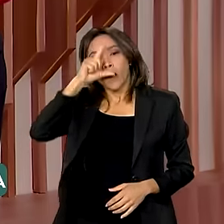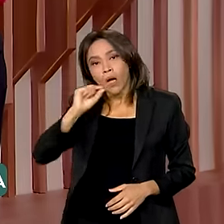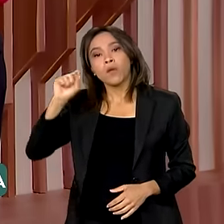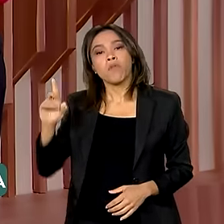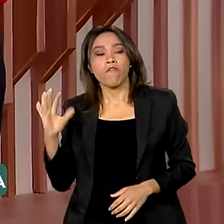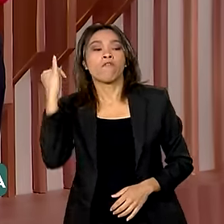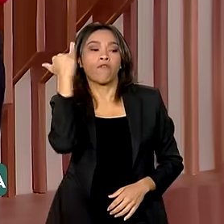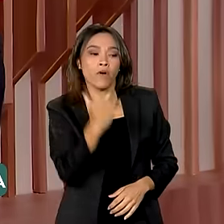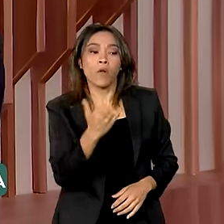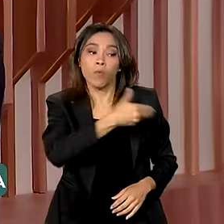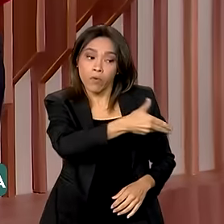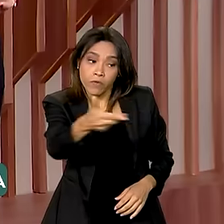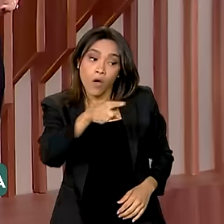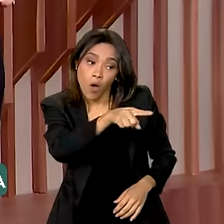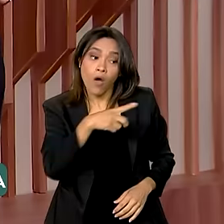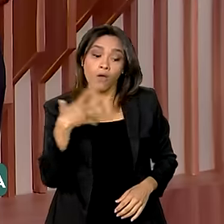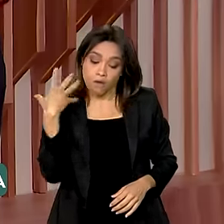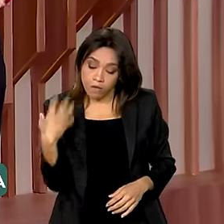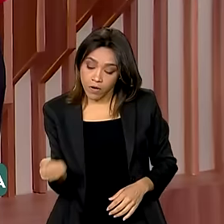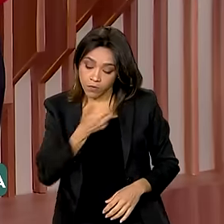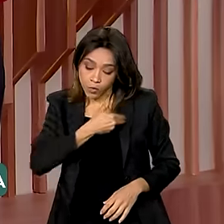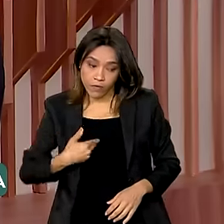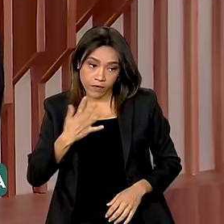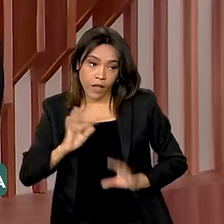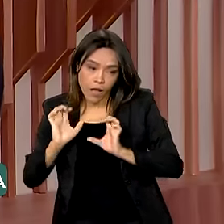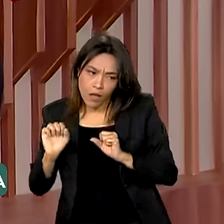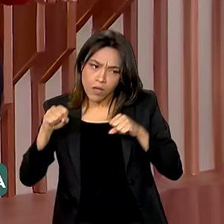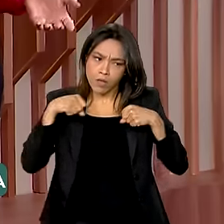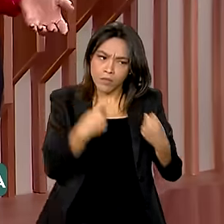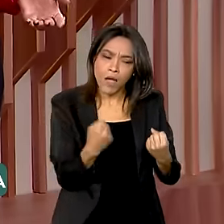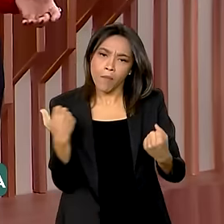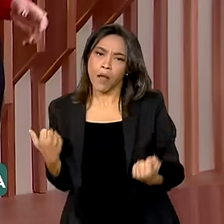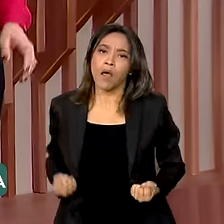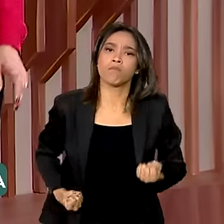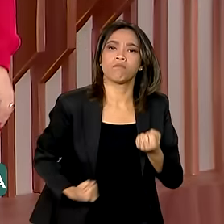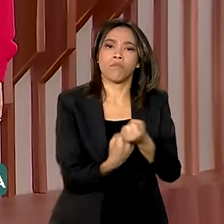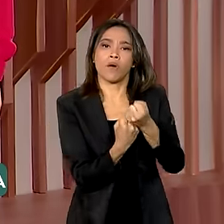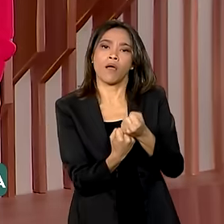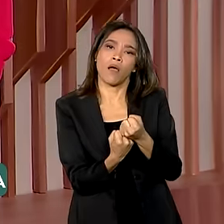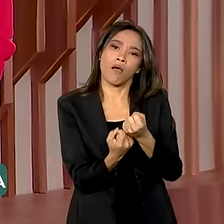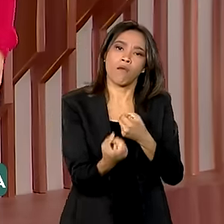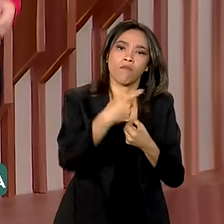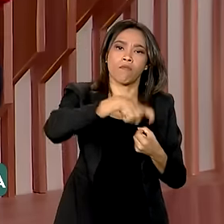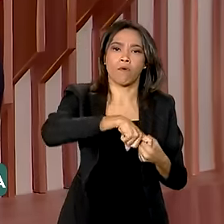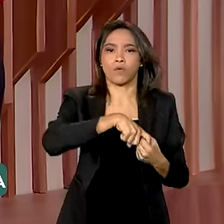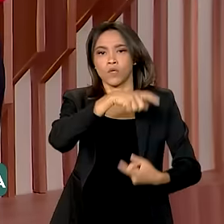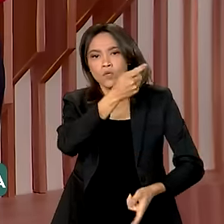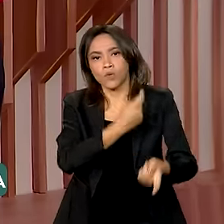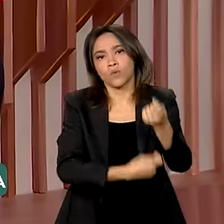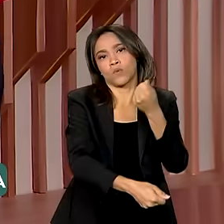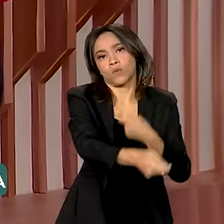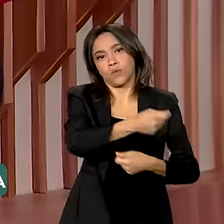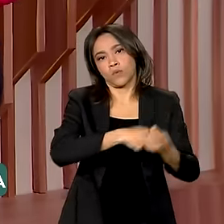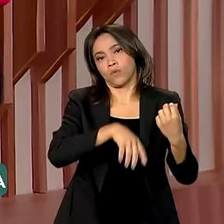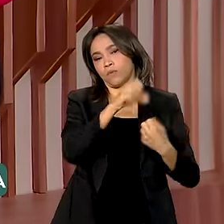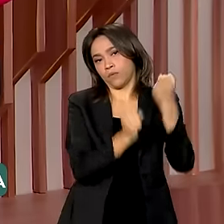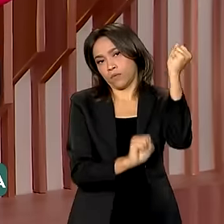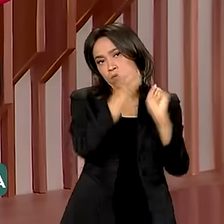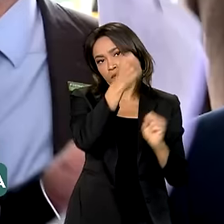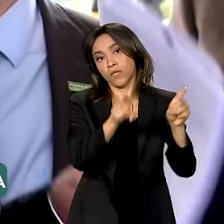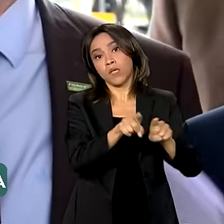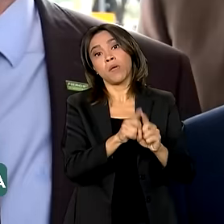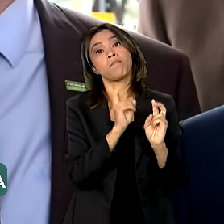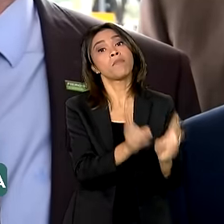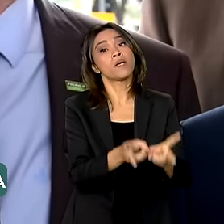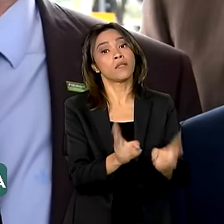industriais gaúchos o empenho do governo federal no apoio à recuperação da atividade econômica e à manutenção do emprego no Estado.